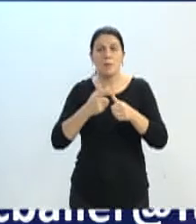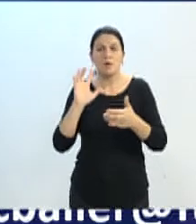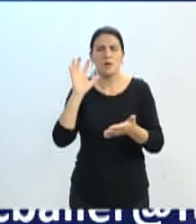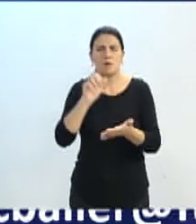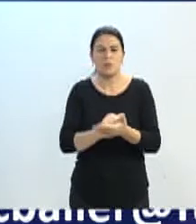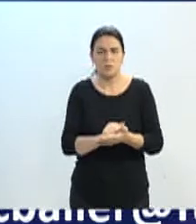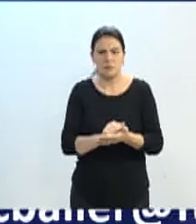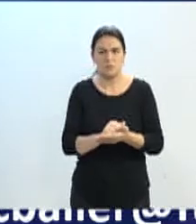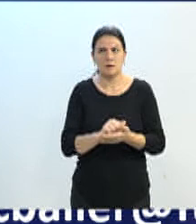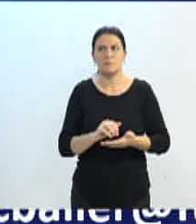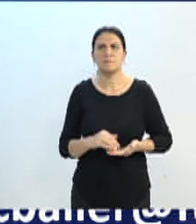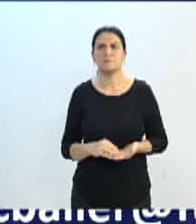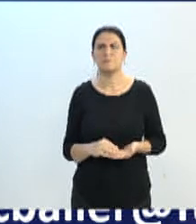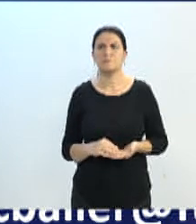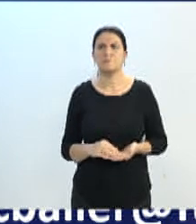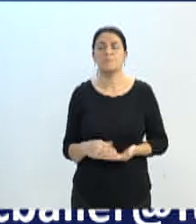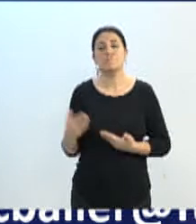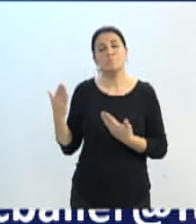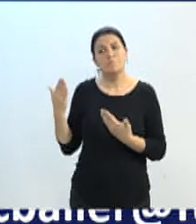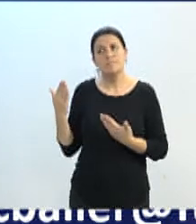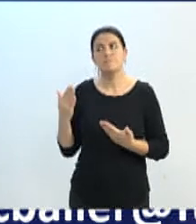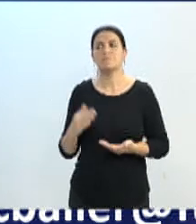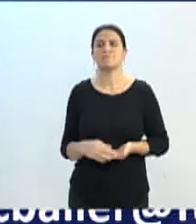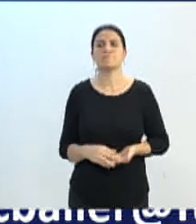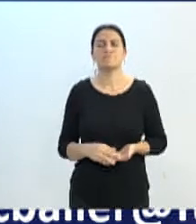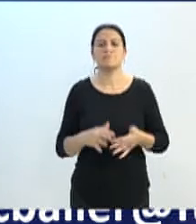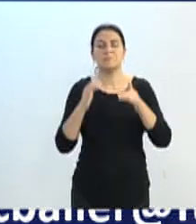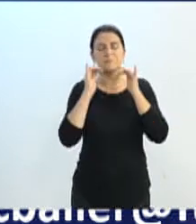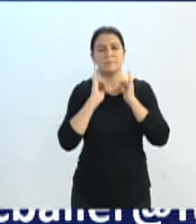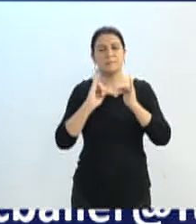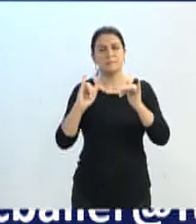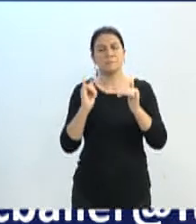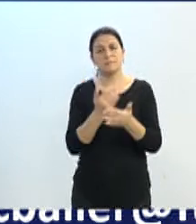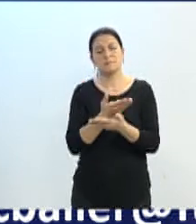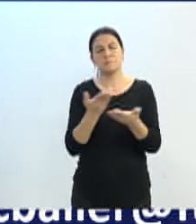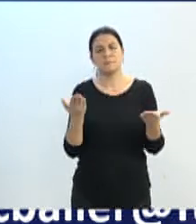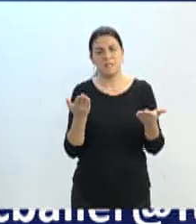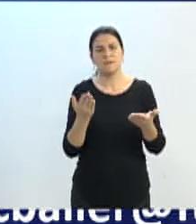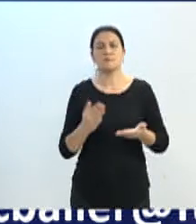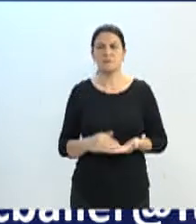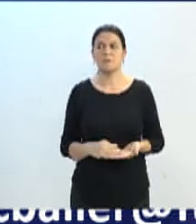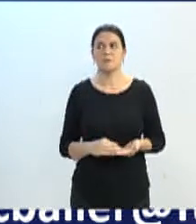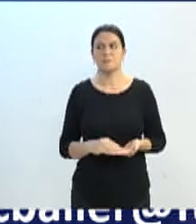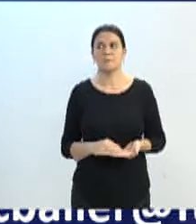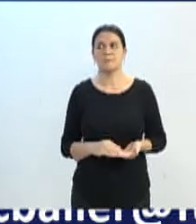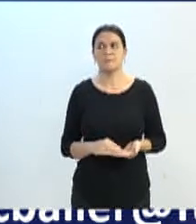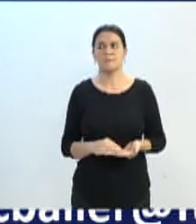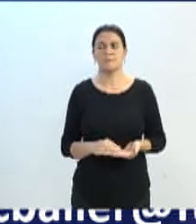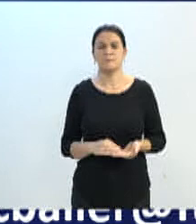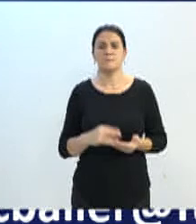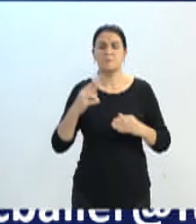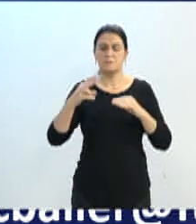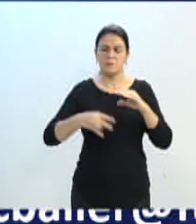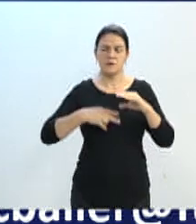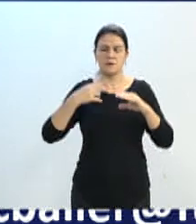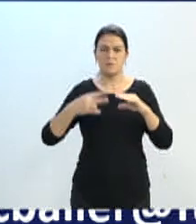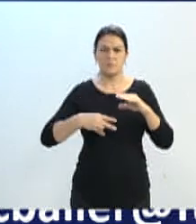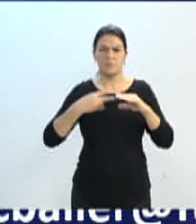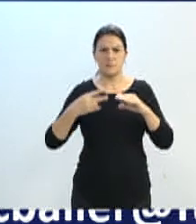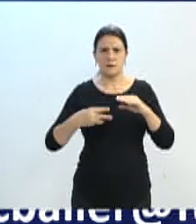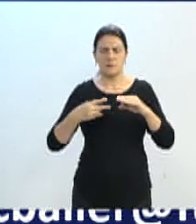Então, essa seria a mensagem, esse seria o pedido, então, para que a nossa Câmara de Vereadores